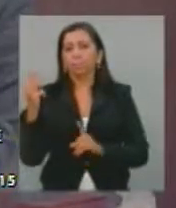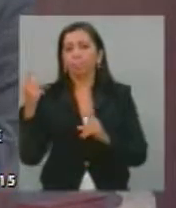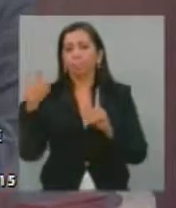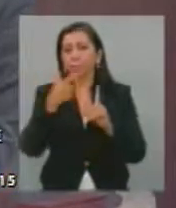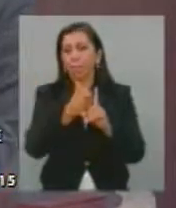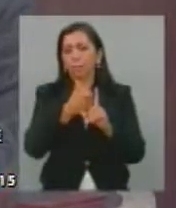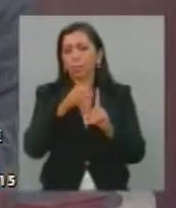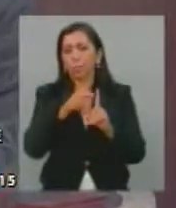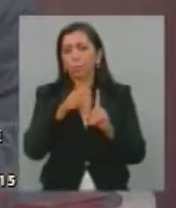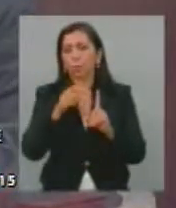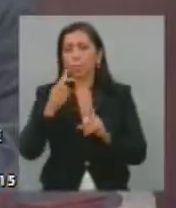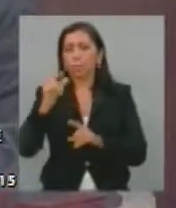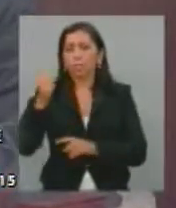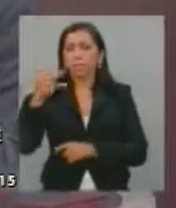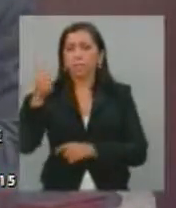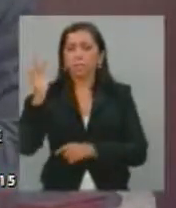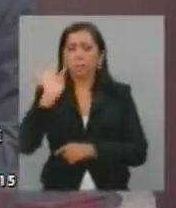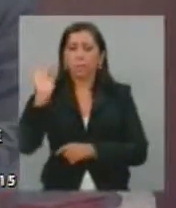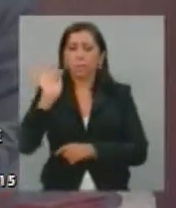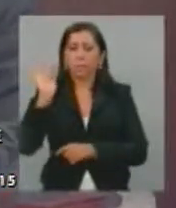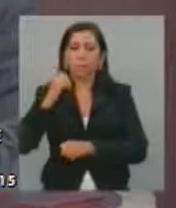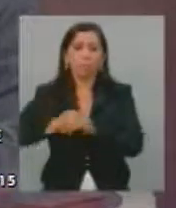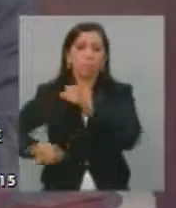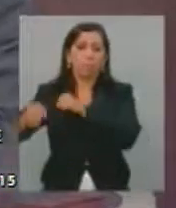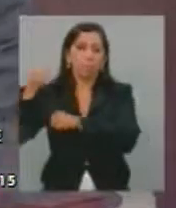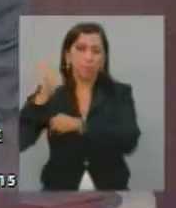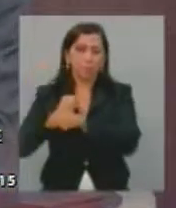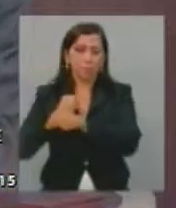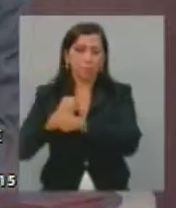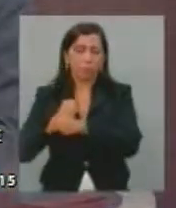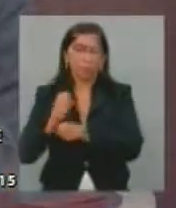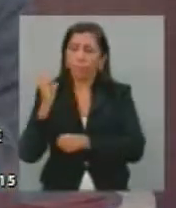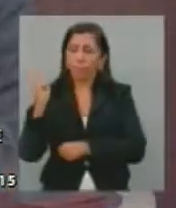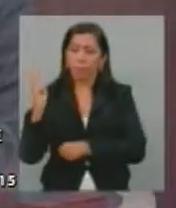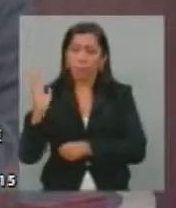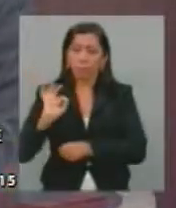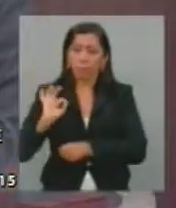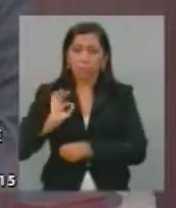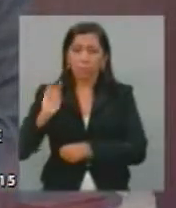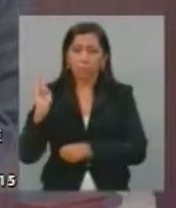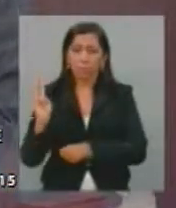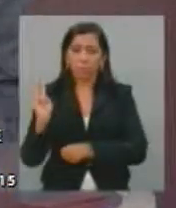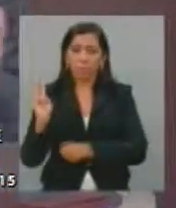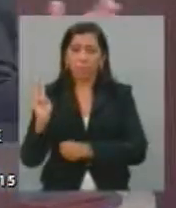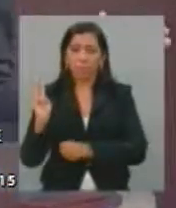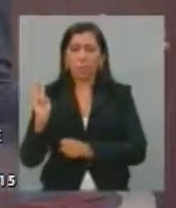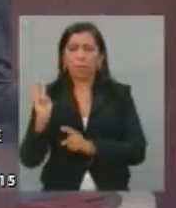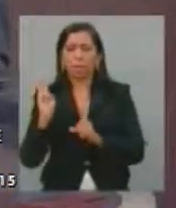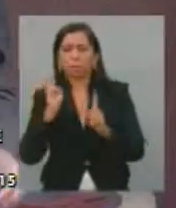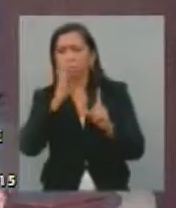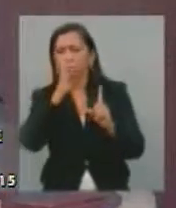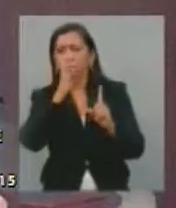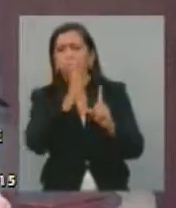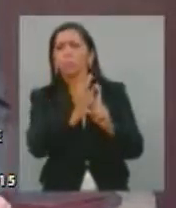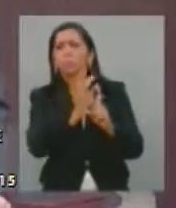no dia 13 de fevereiro do ano passado. Os três integrantes o confundiram